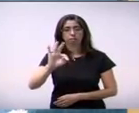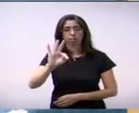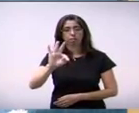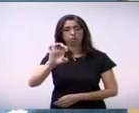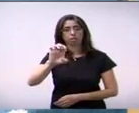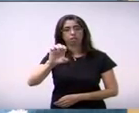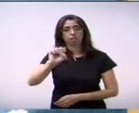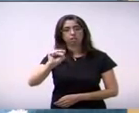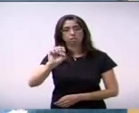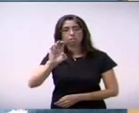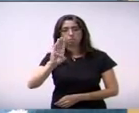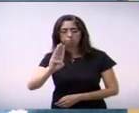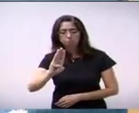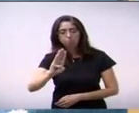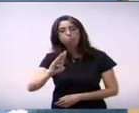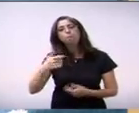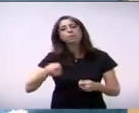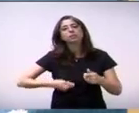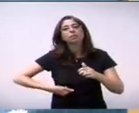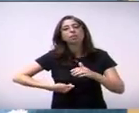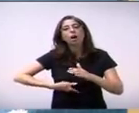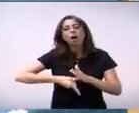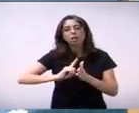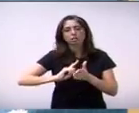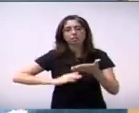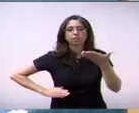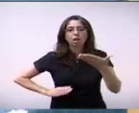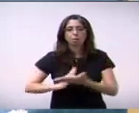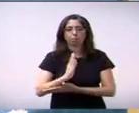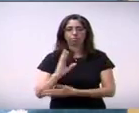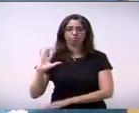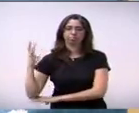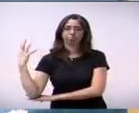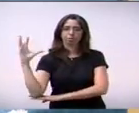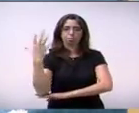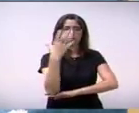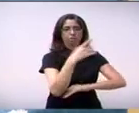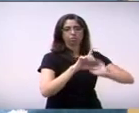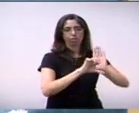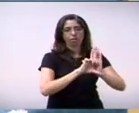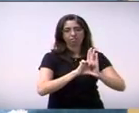autorização ambiental, sem licença, sem nada.